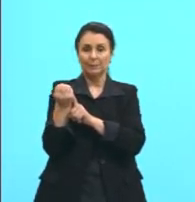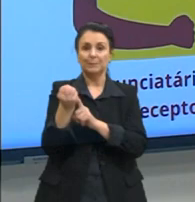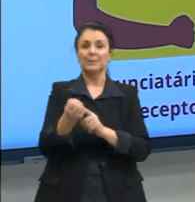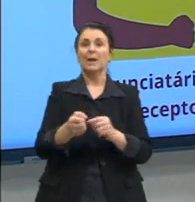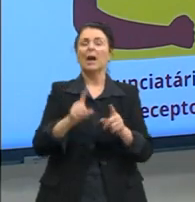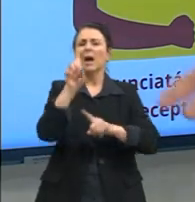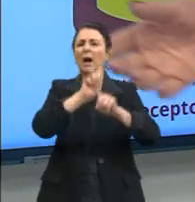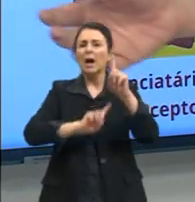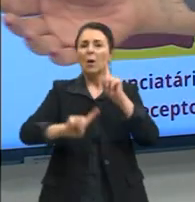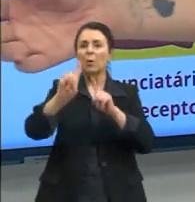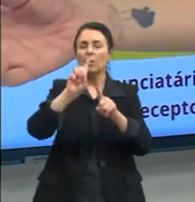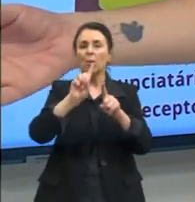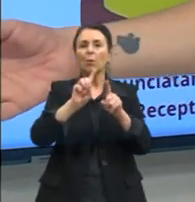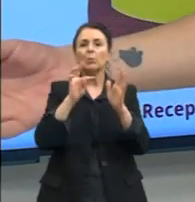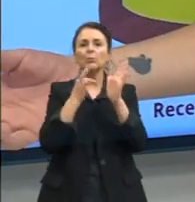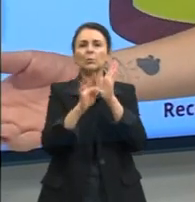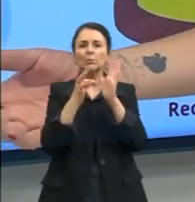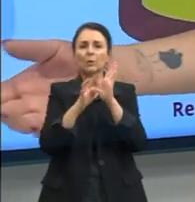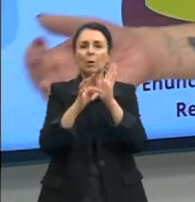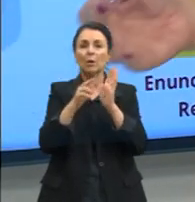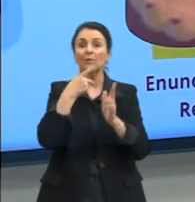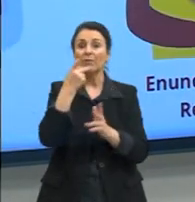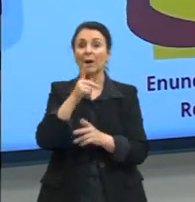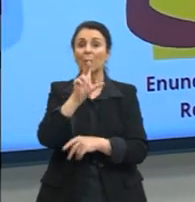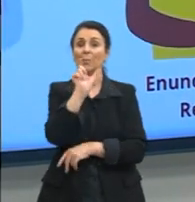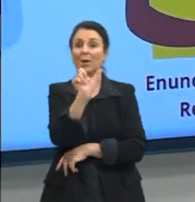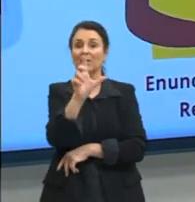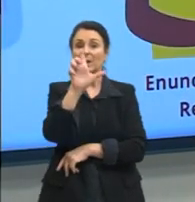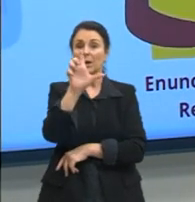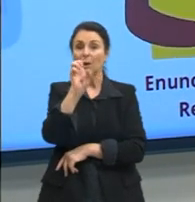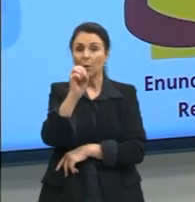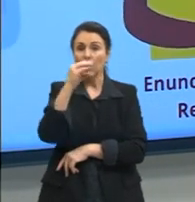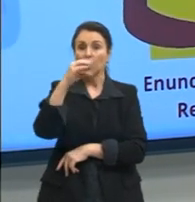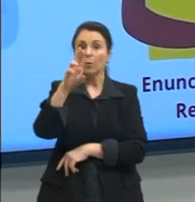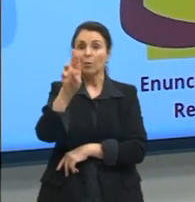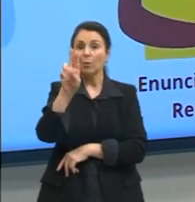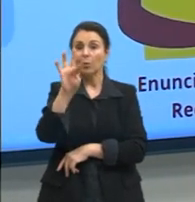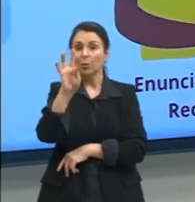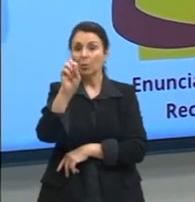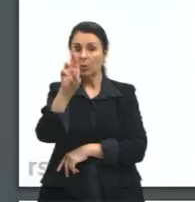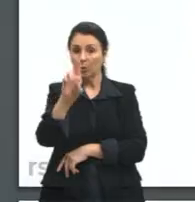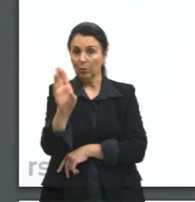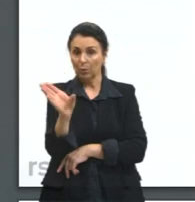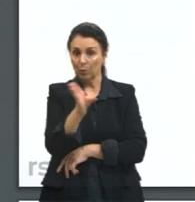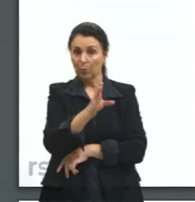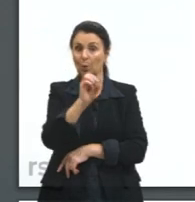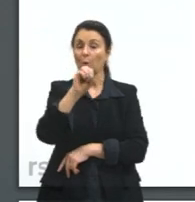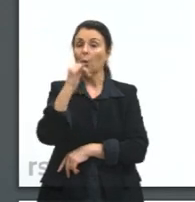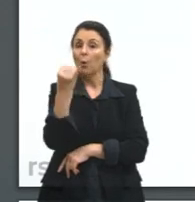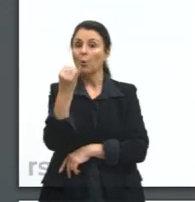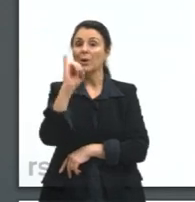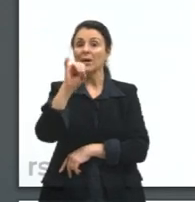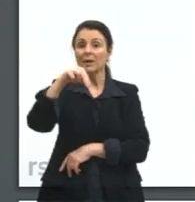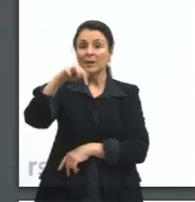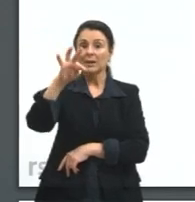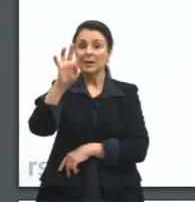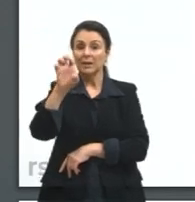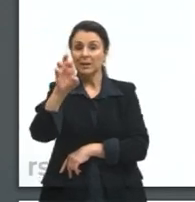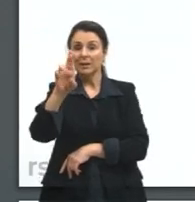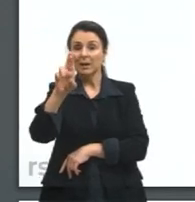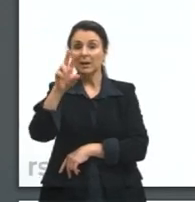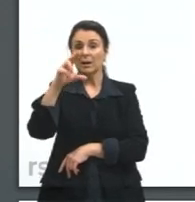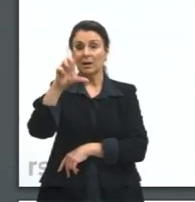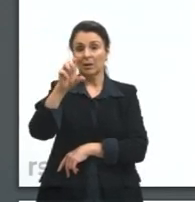teóricos chamam também de locutor e interlocutor. São nomes para a gente